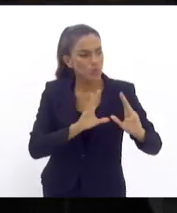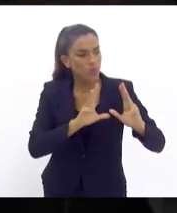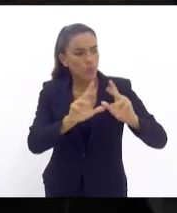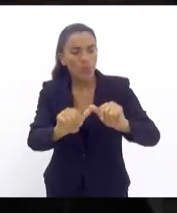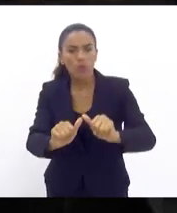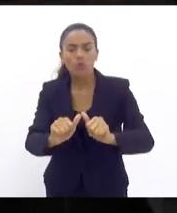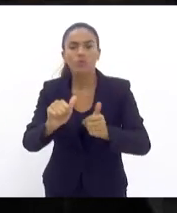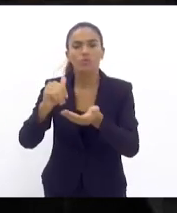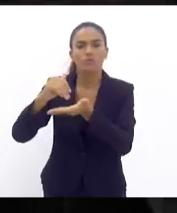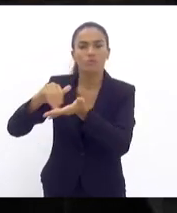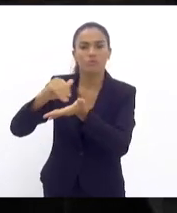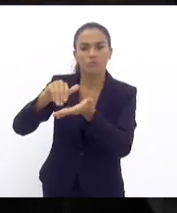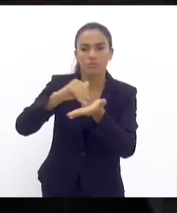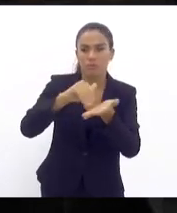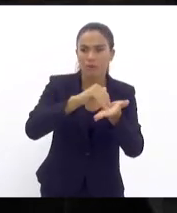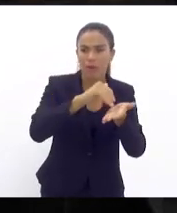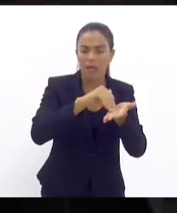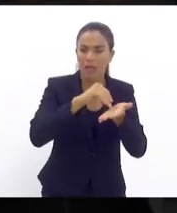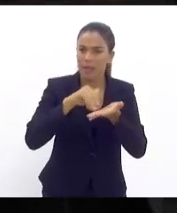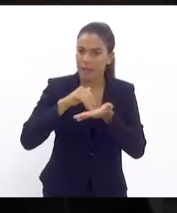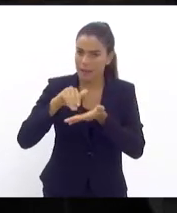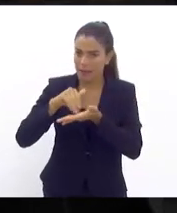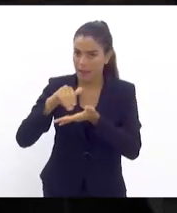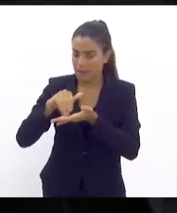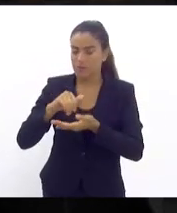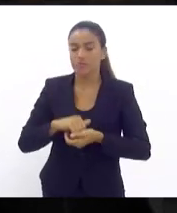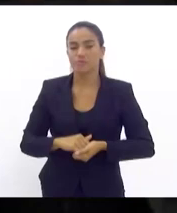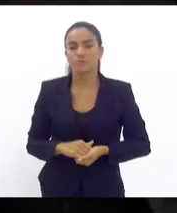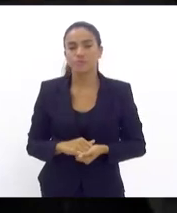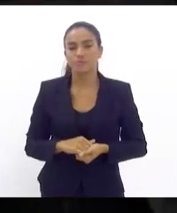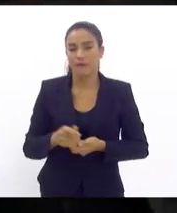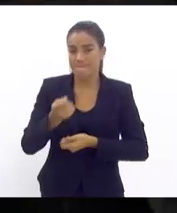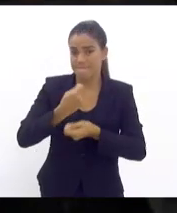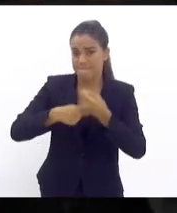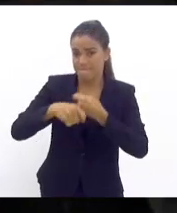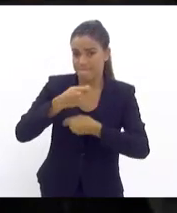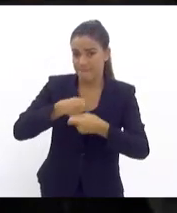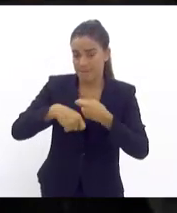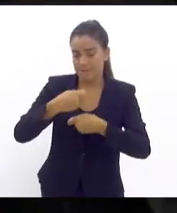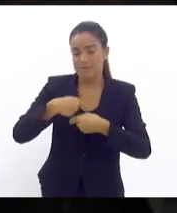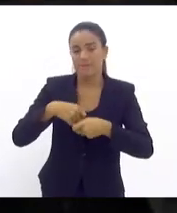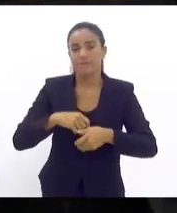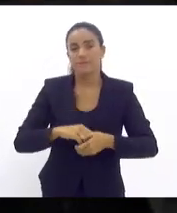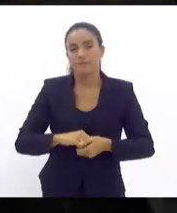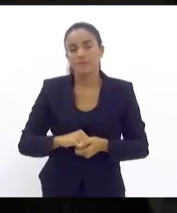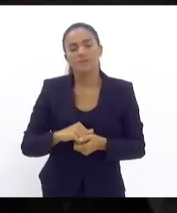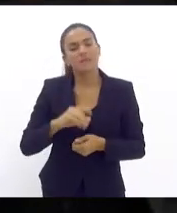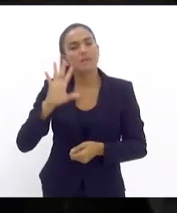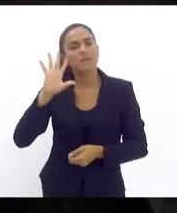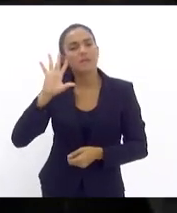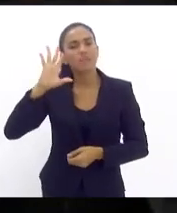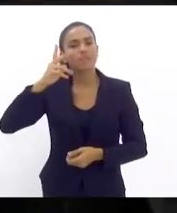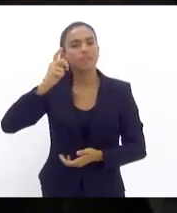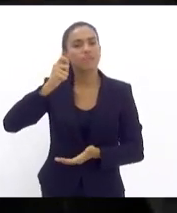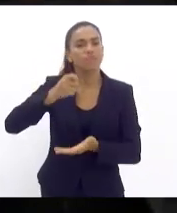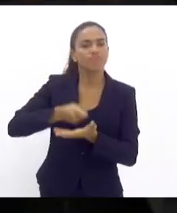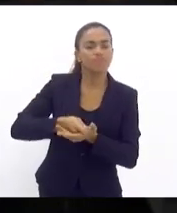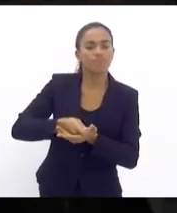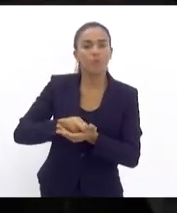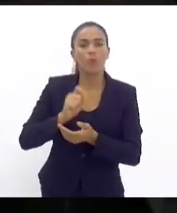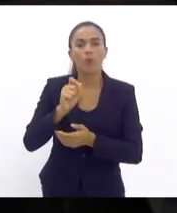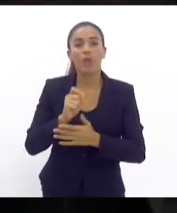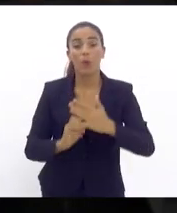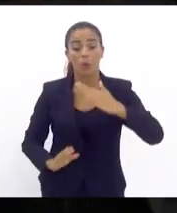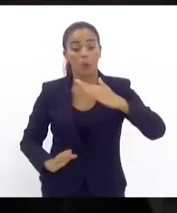Fazenda, o CONFAS definiu um